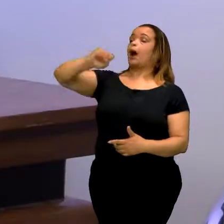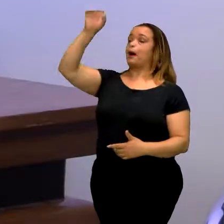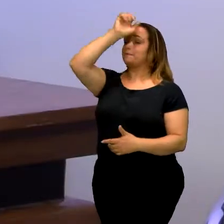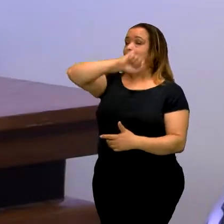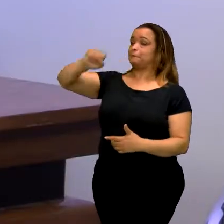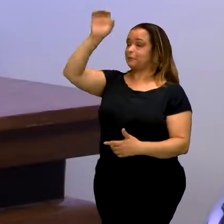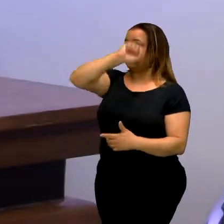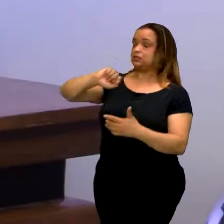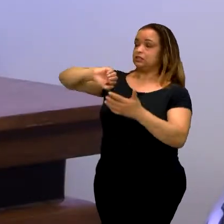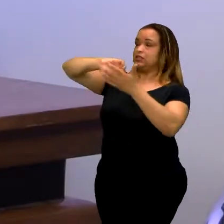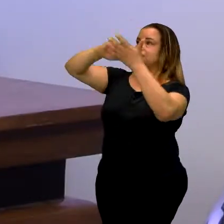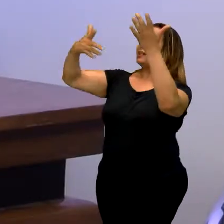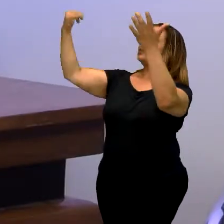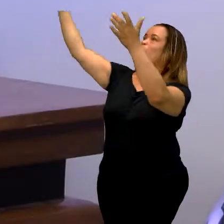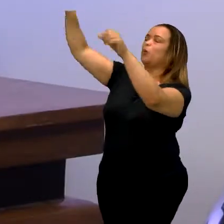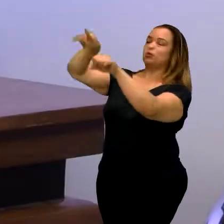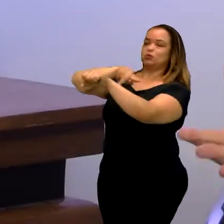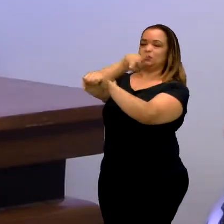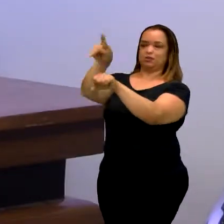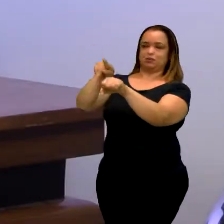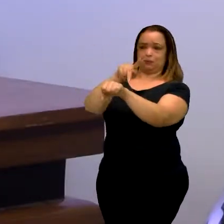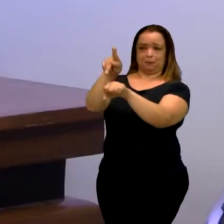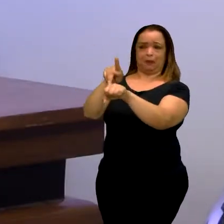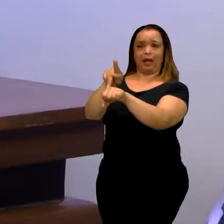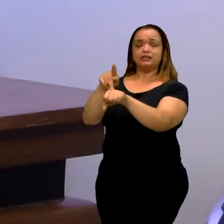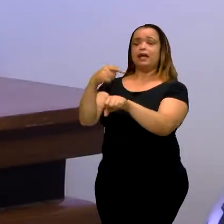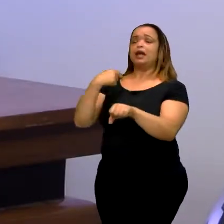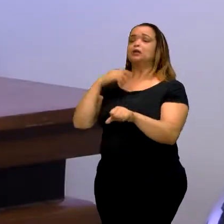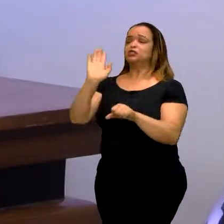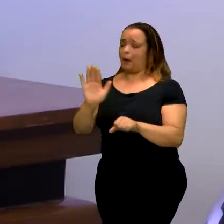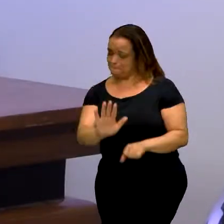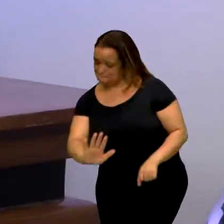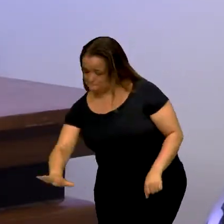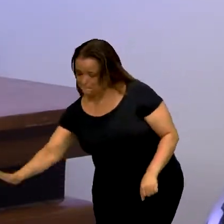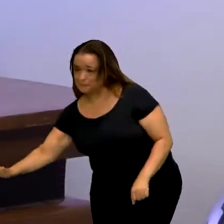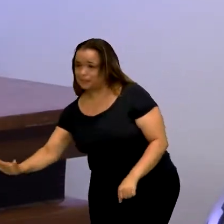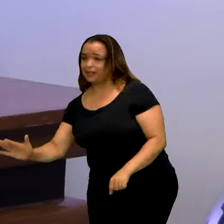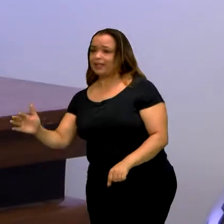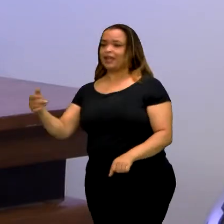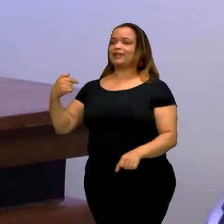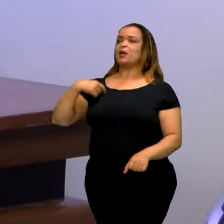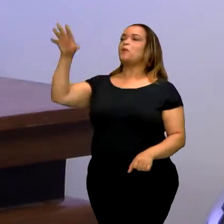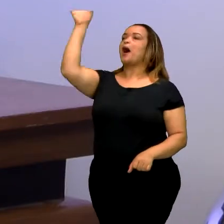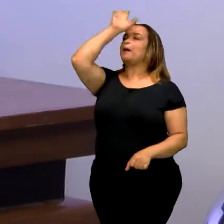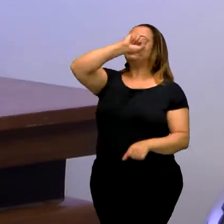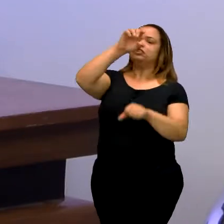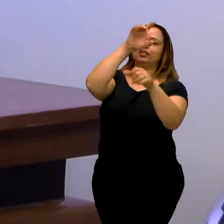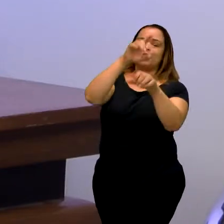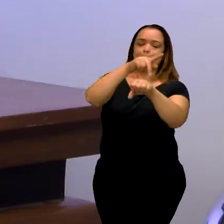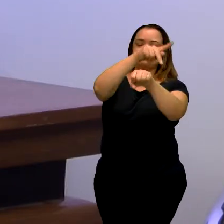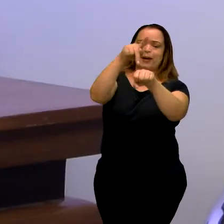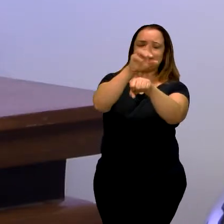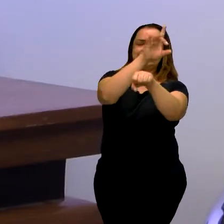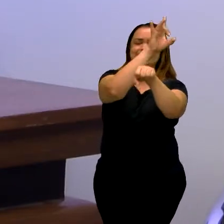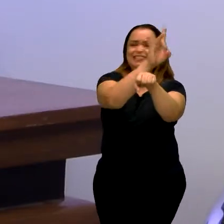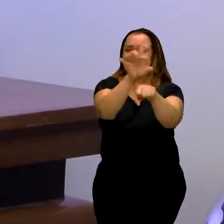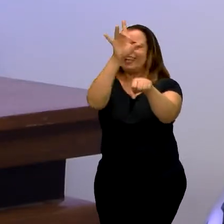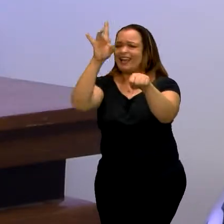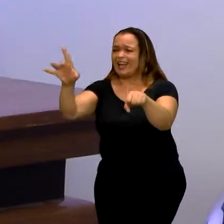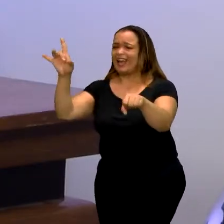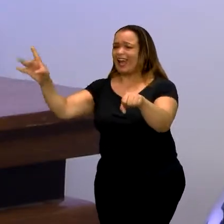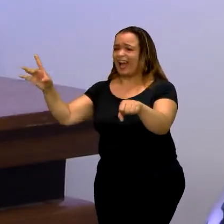dos outros países e, desde pequena, eu soube que cada país tem a sua